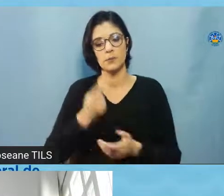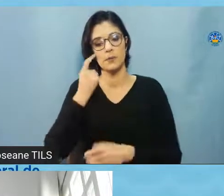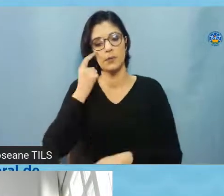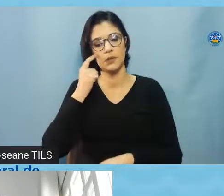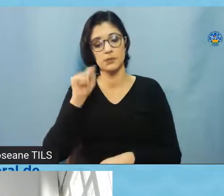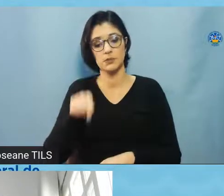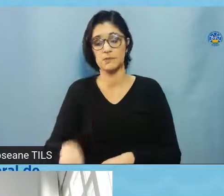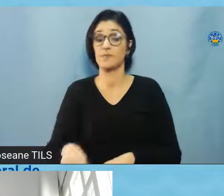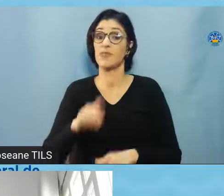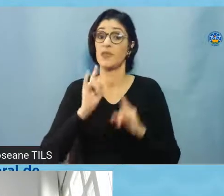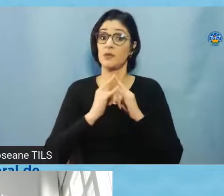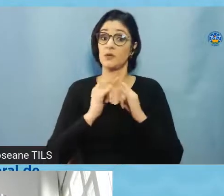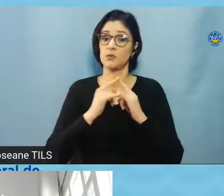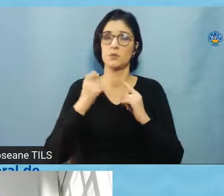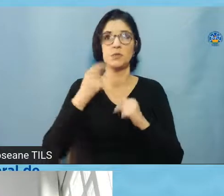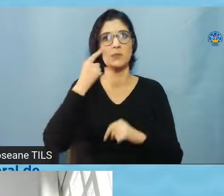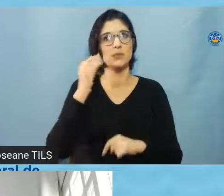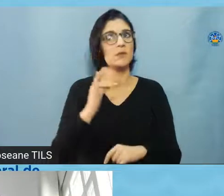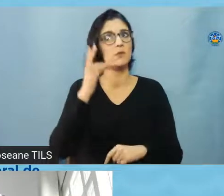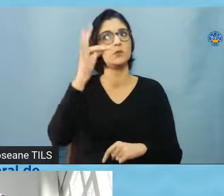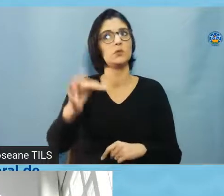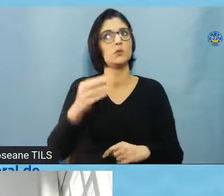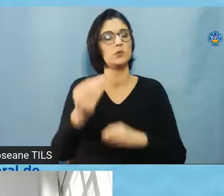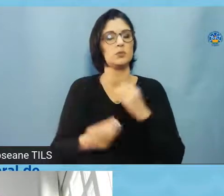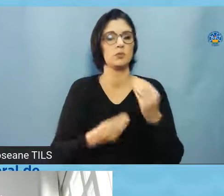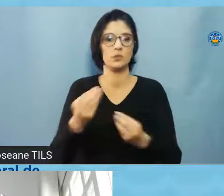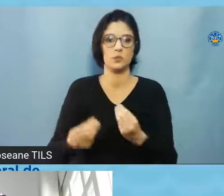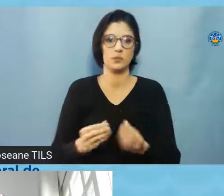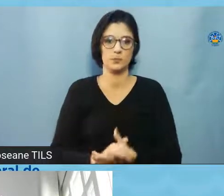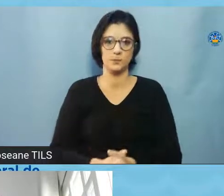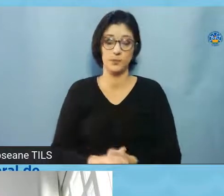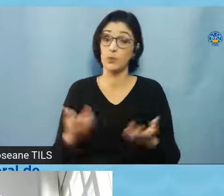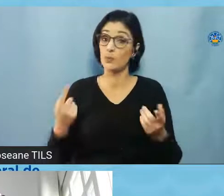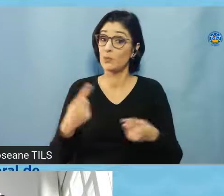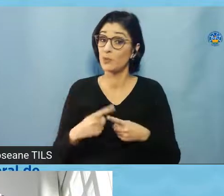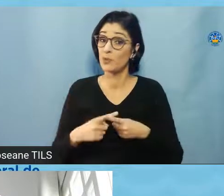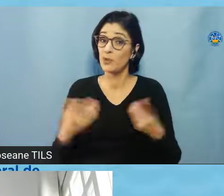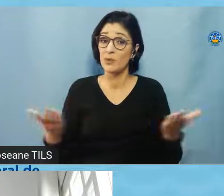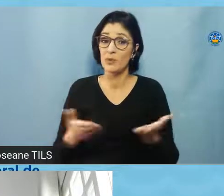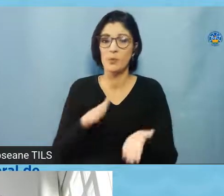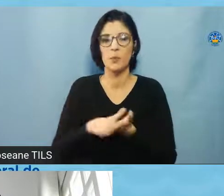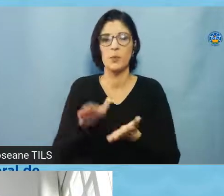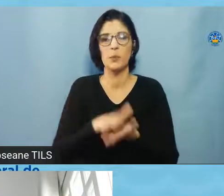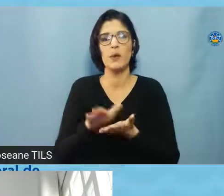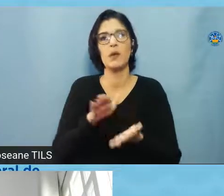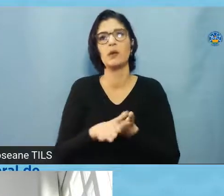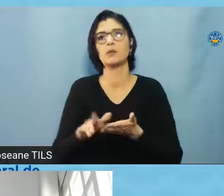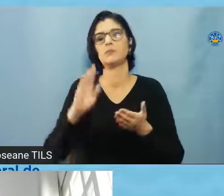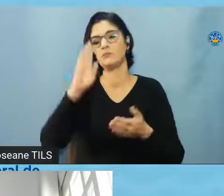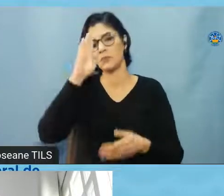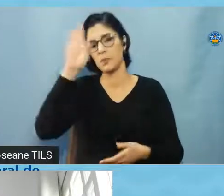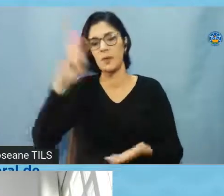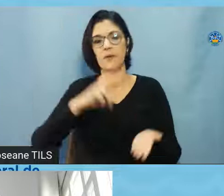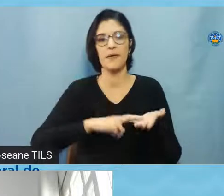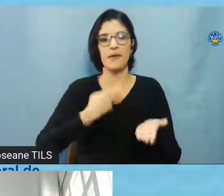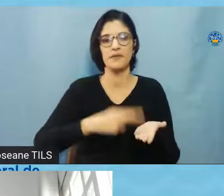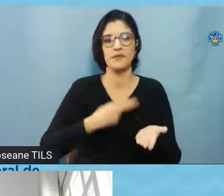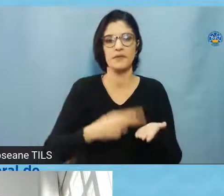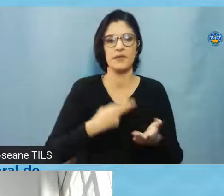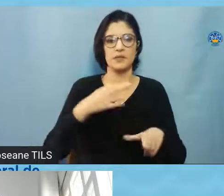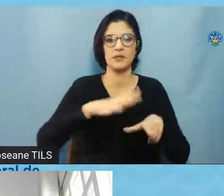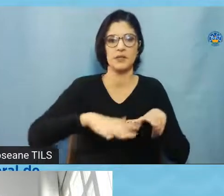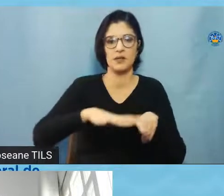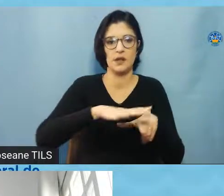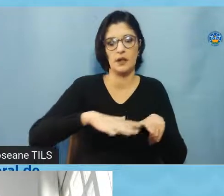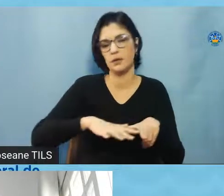cultura, olhar para a frente, né, porque hoje as publicações em geral, né, quando eu digo as principais revistas das áreas, né, que